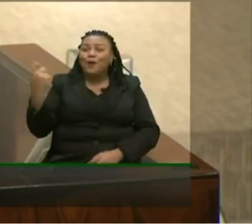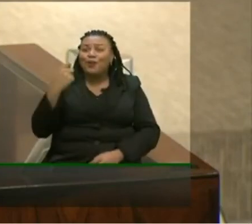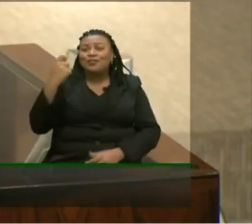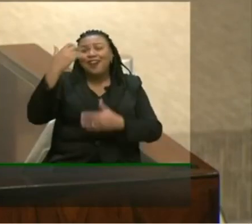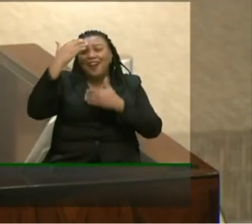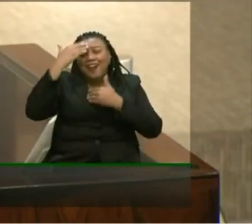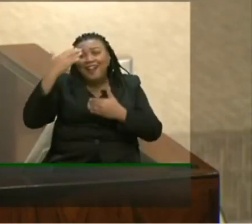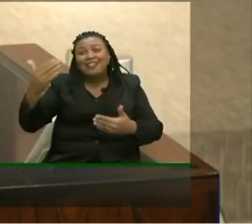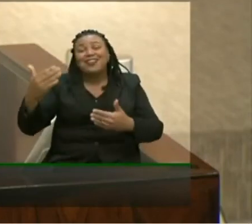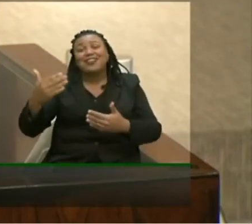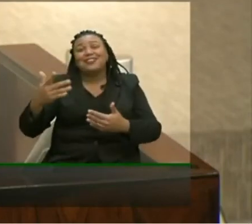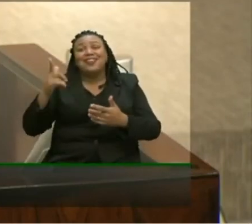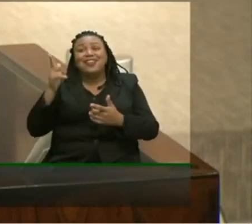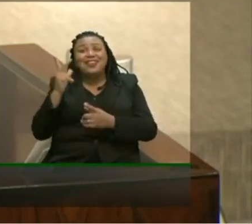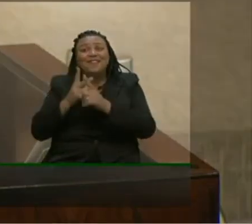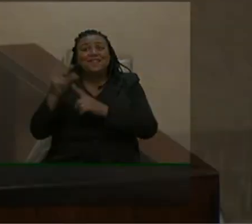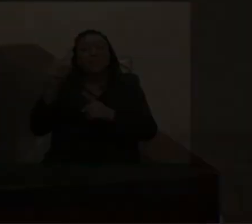agradecer e a sair vitorioso dessa sessão.